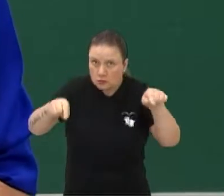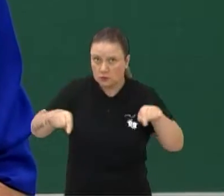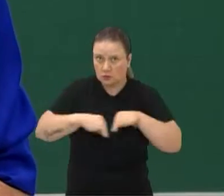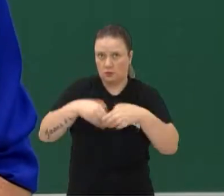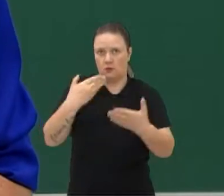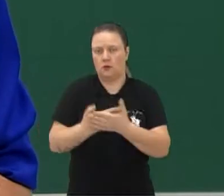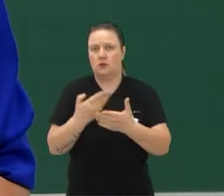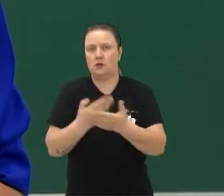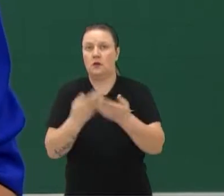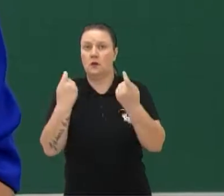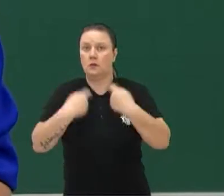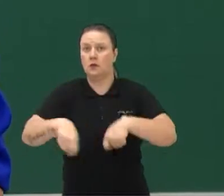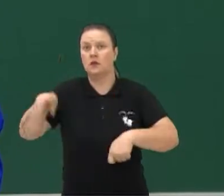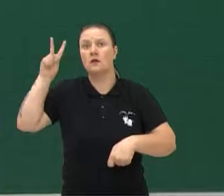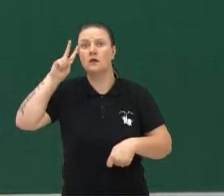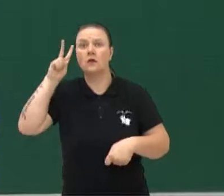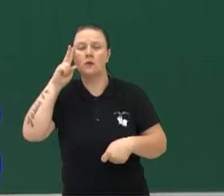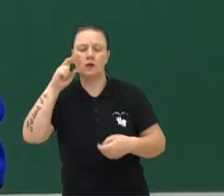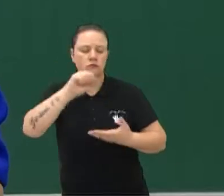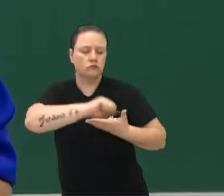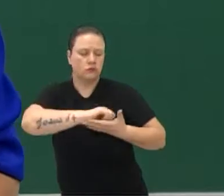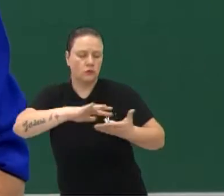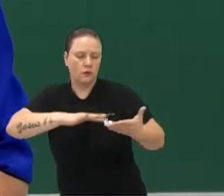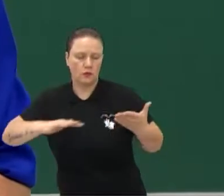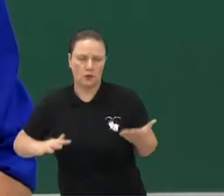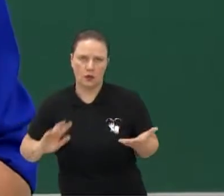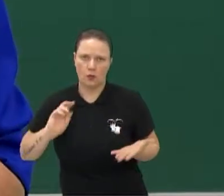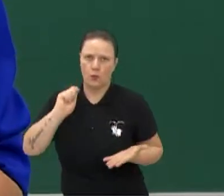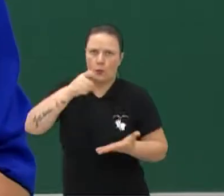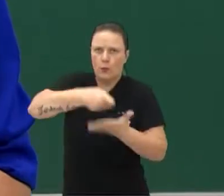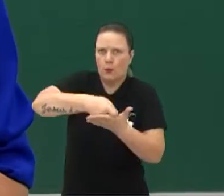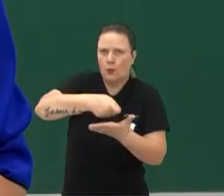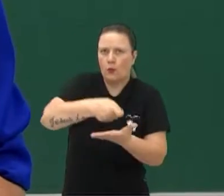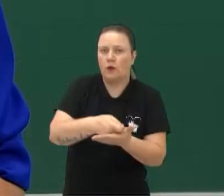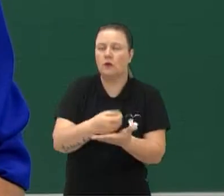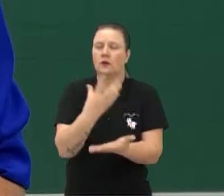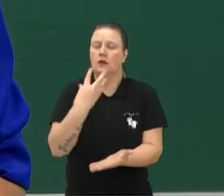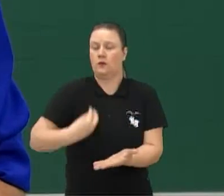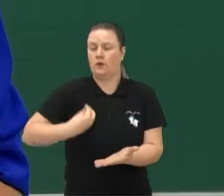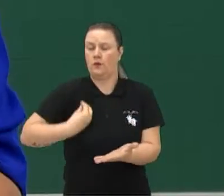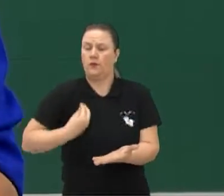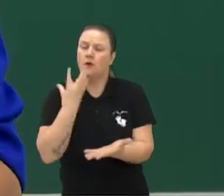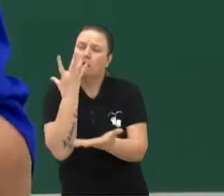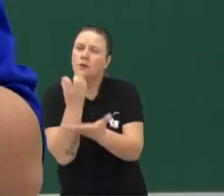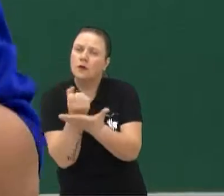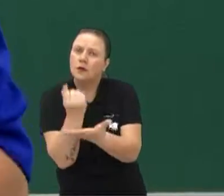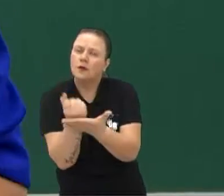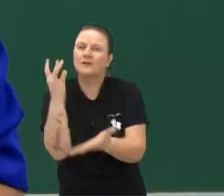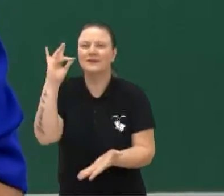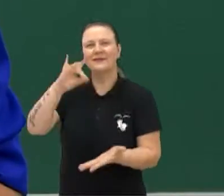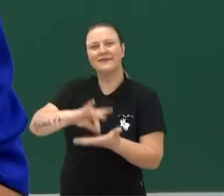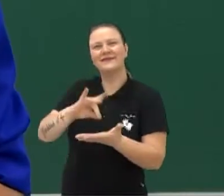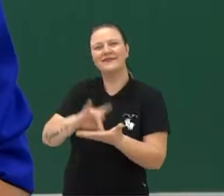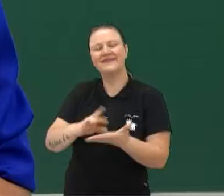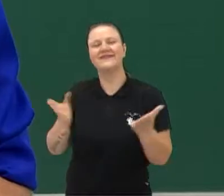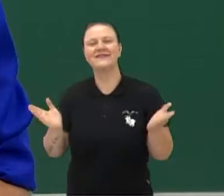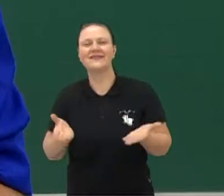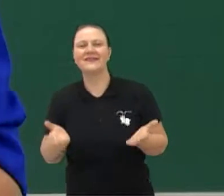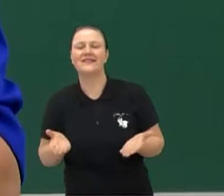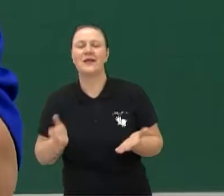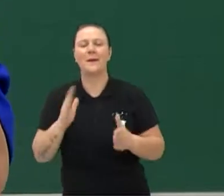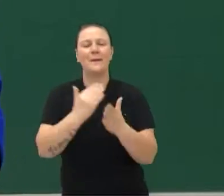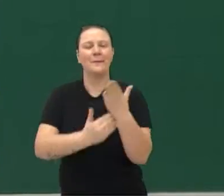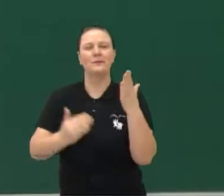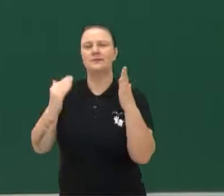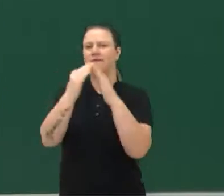preencher a atividade obrigatória. É ela que vai garantir a sua presença na aula de hoje. E hoje, mais especial